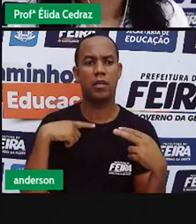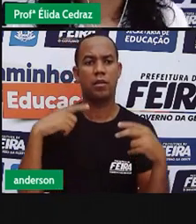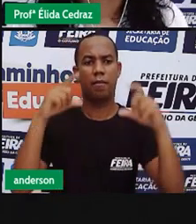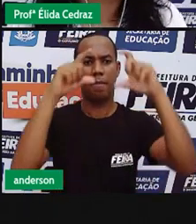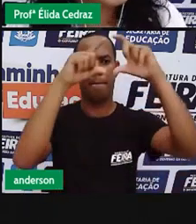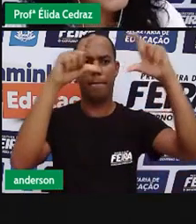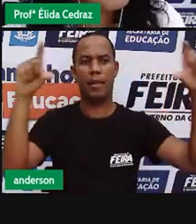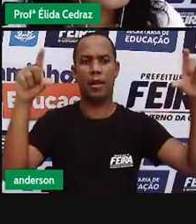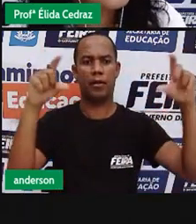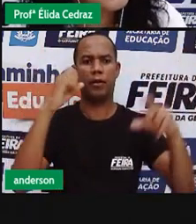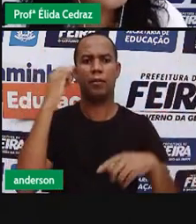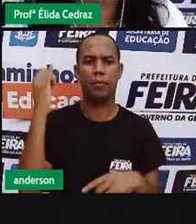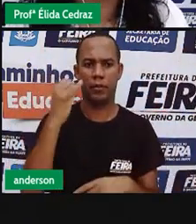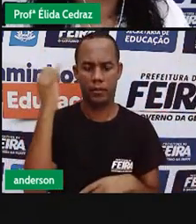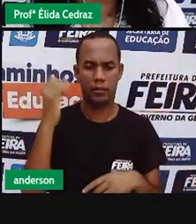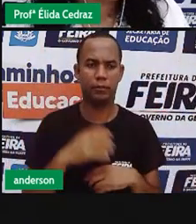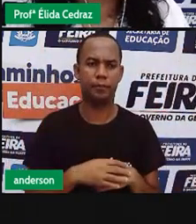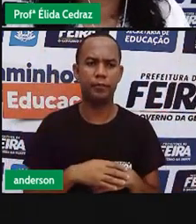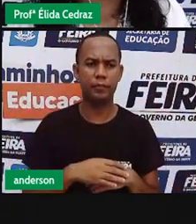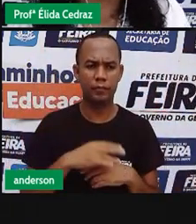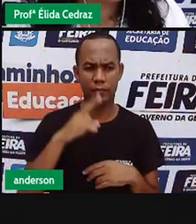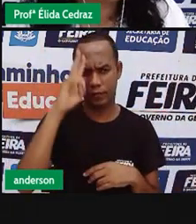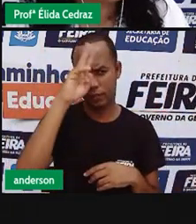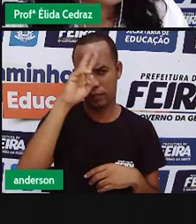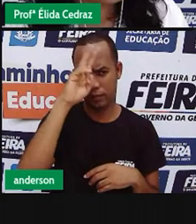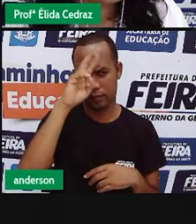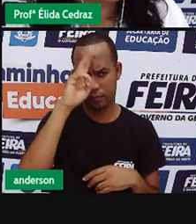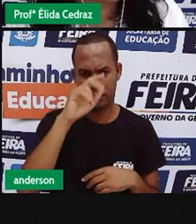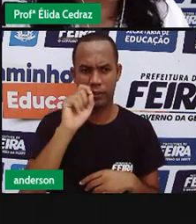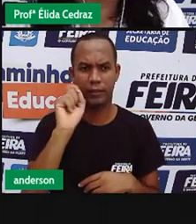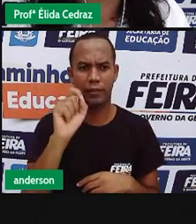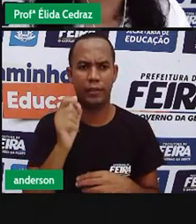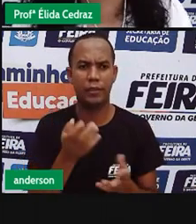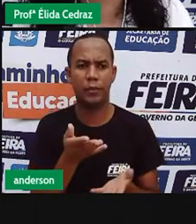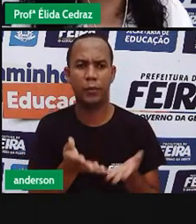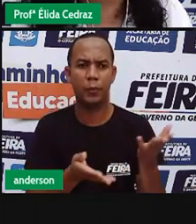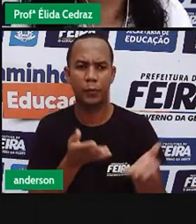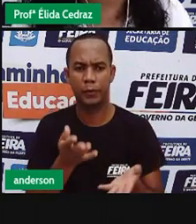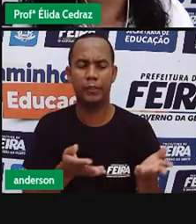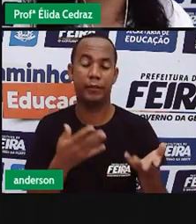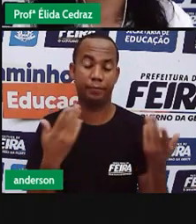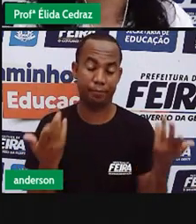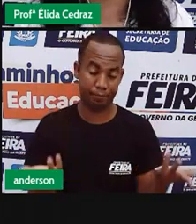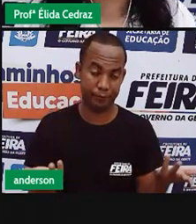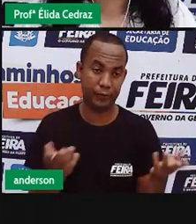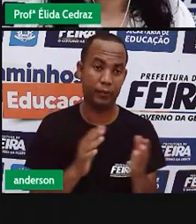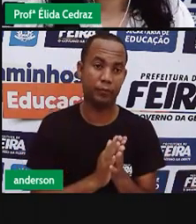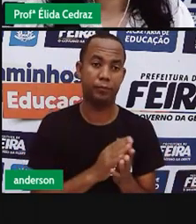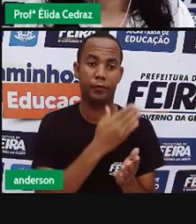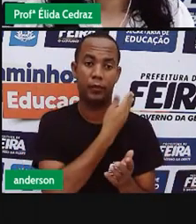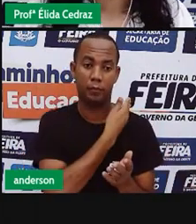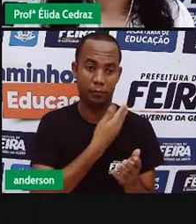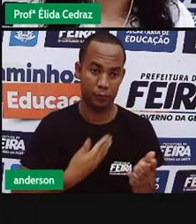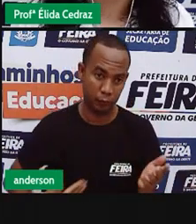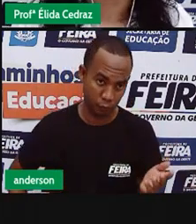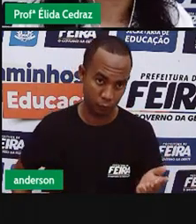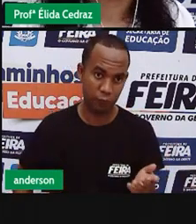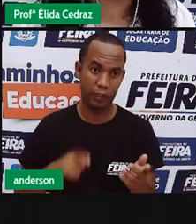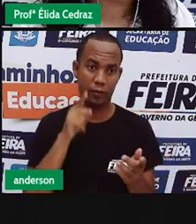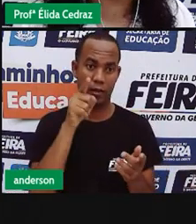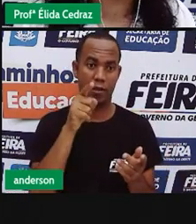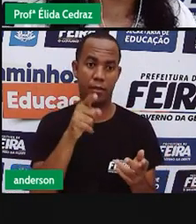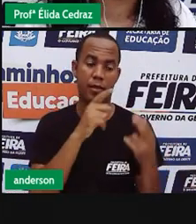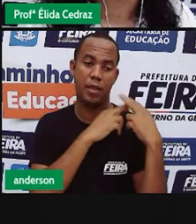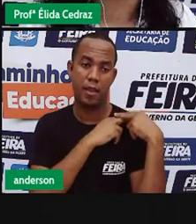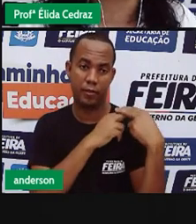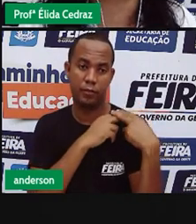ruas. Você lembra quem é quem cuida, quem administra os espaços públicos? Muito bem, é o governo. E quem